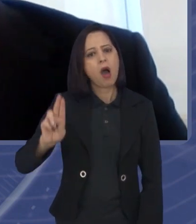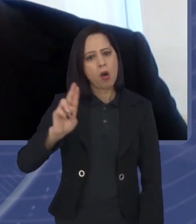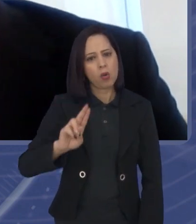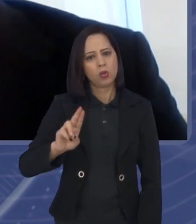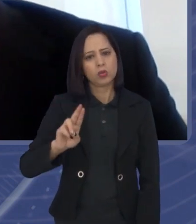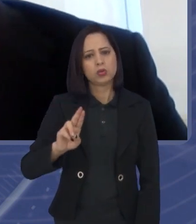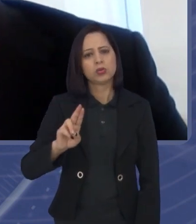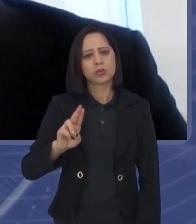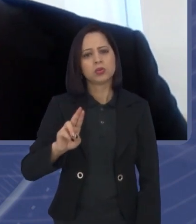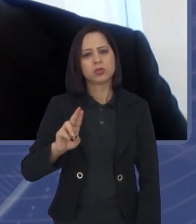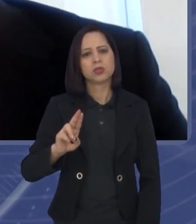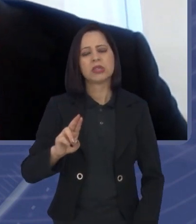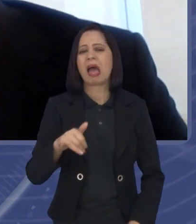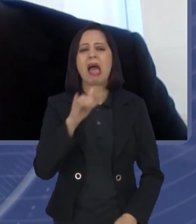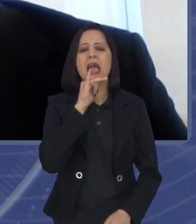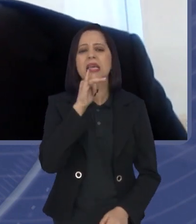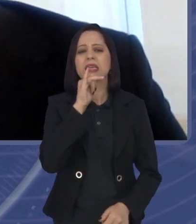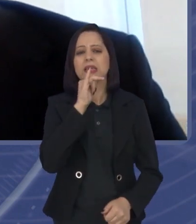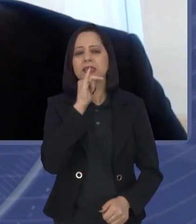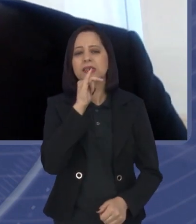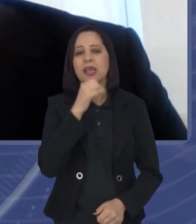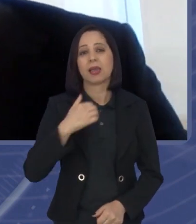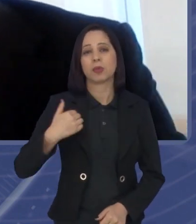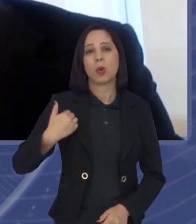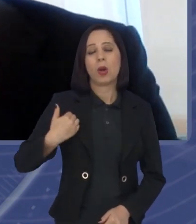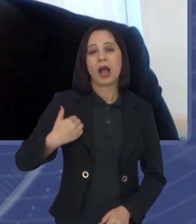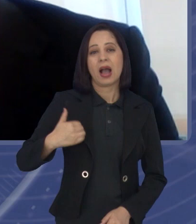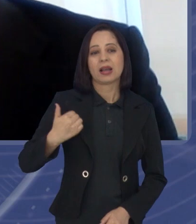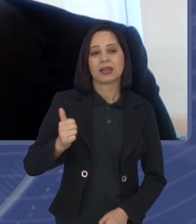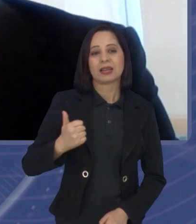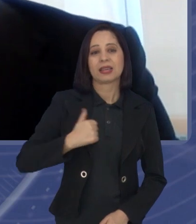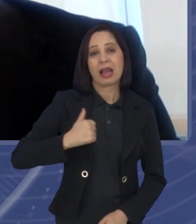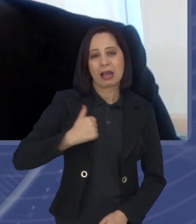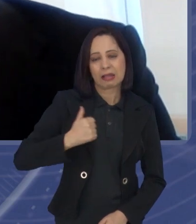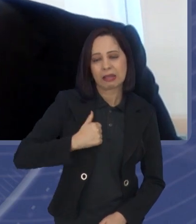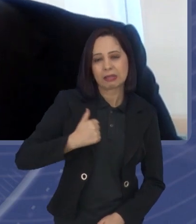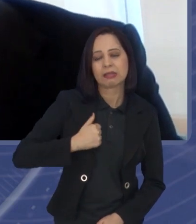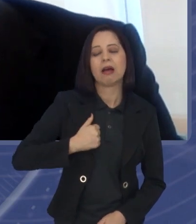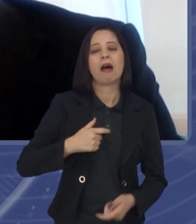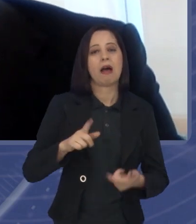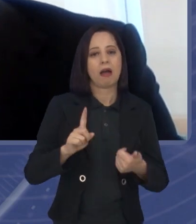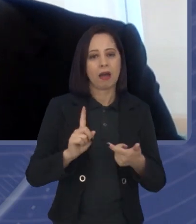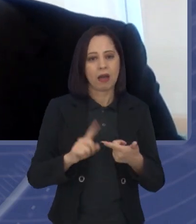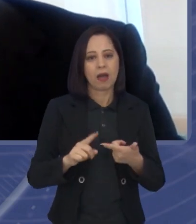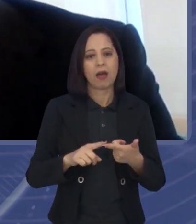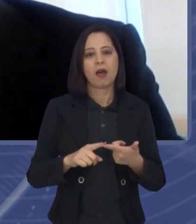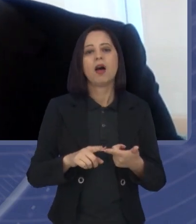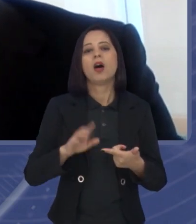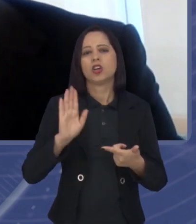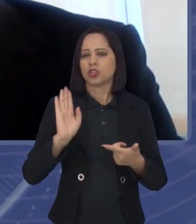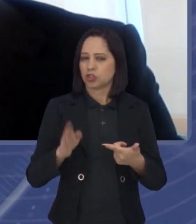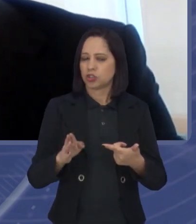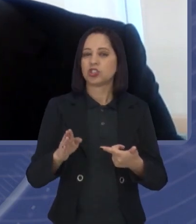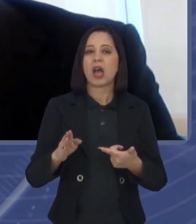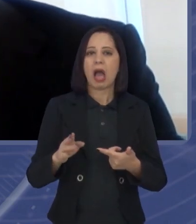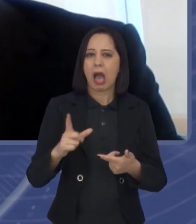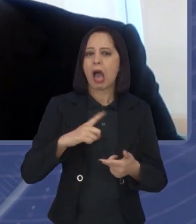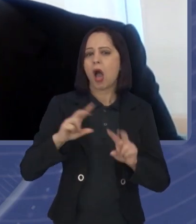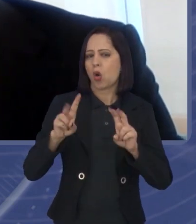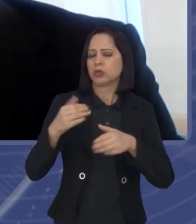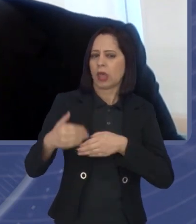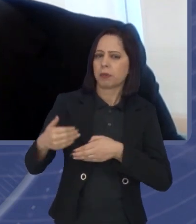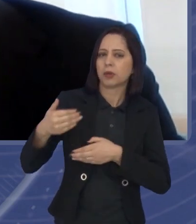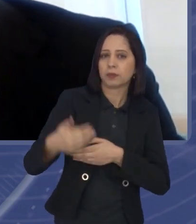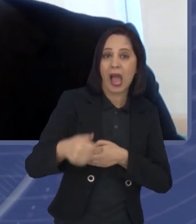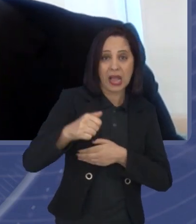tema, a gente pode pegar o exemplo o Canadá, é um dos países com esse tema mais à frente. Aqui